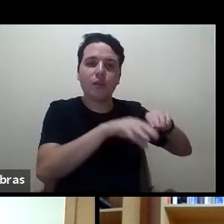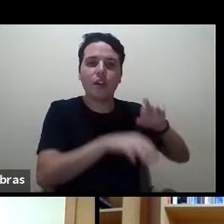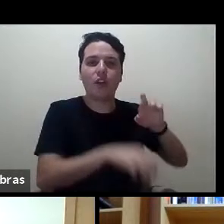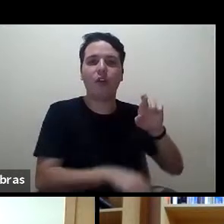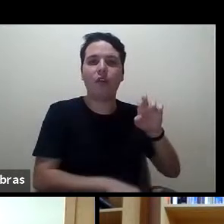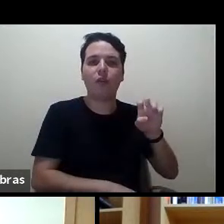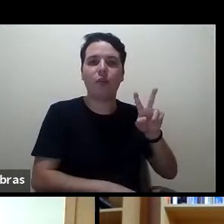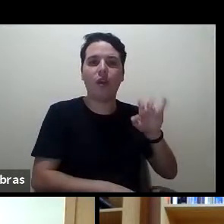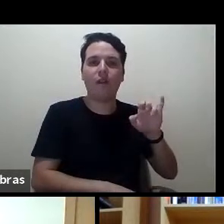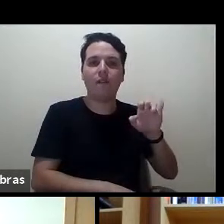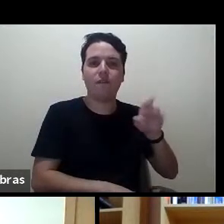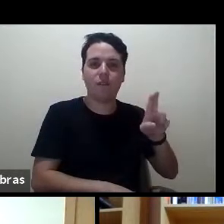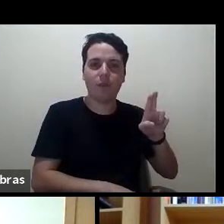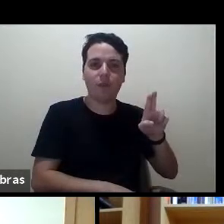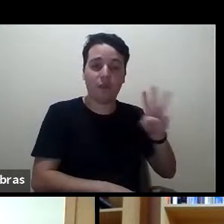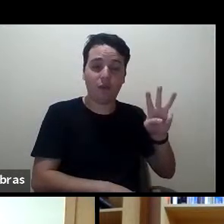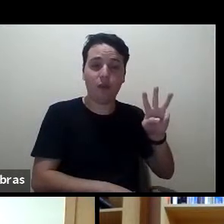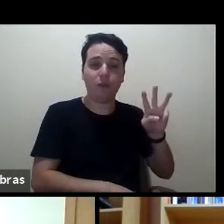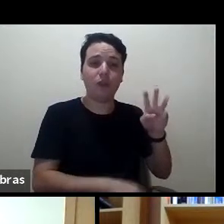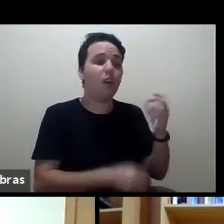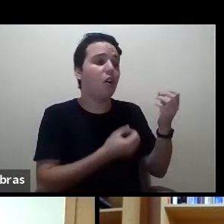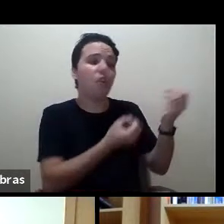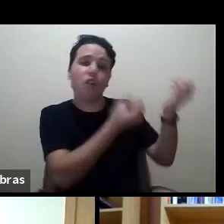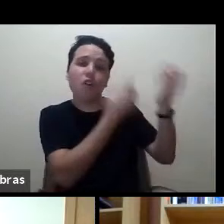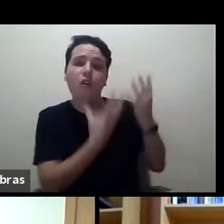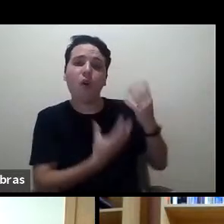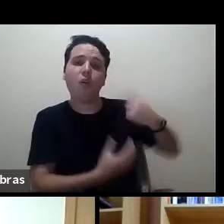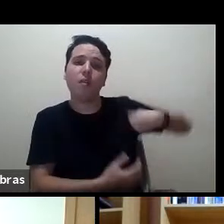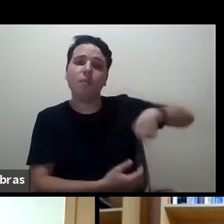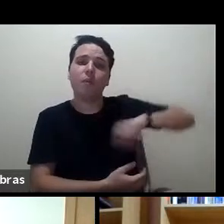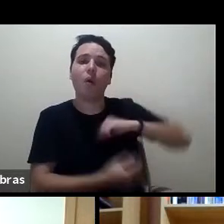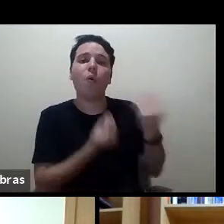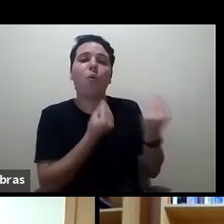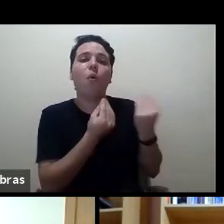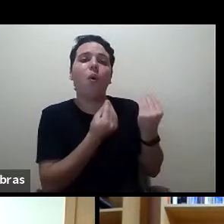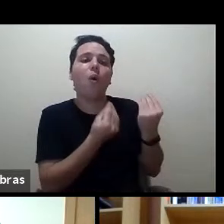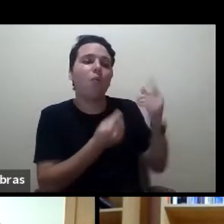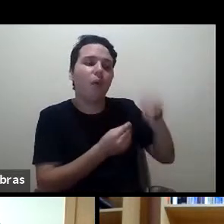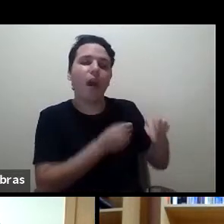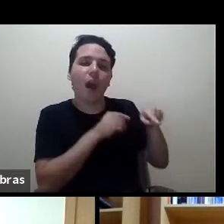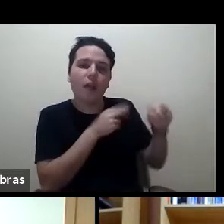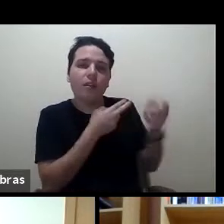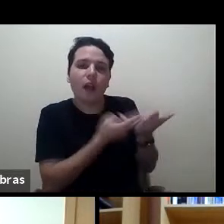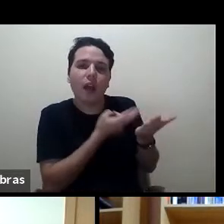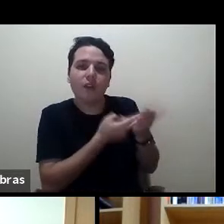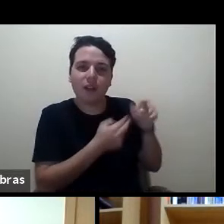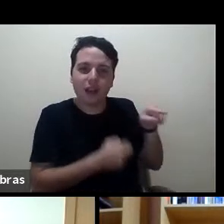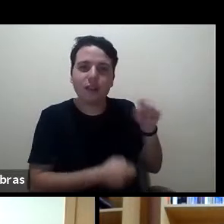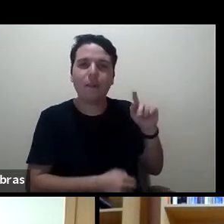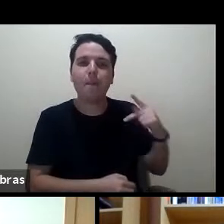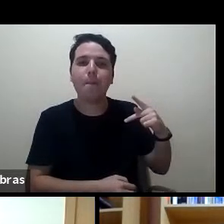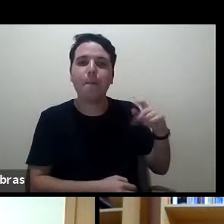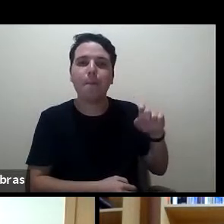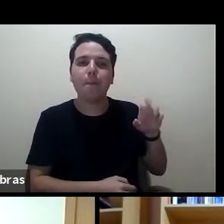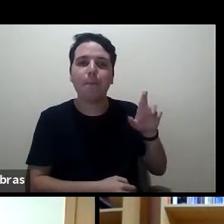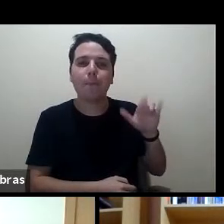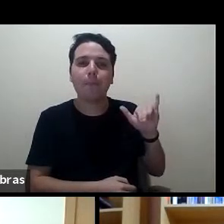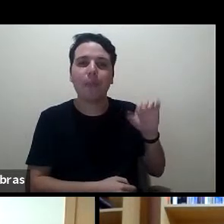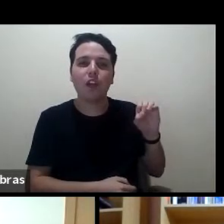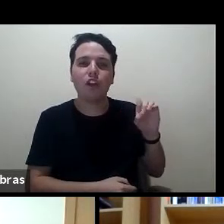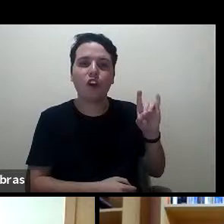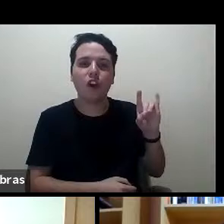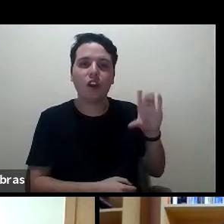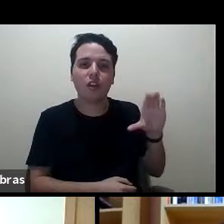este periódico, nos conte um pouco mais, porque este periódico é bem conhecido da